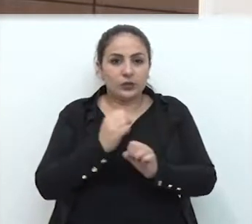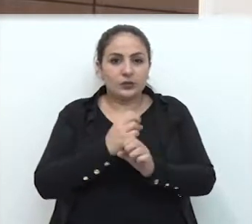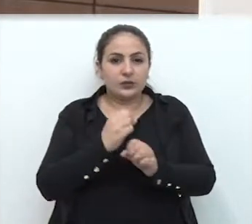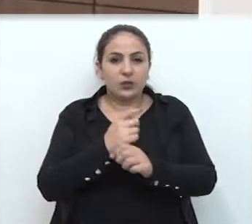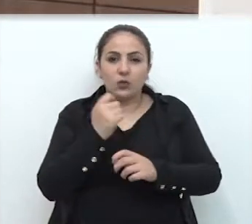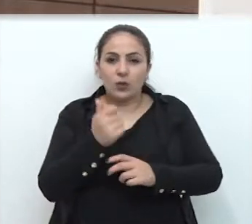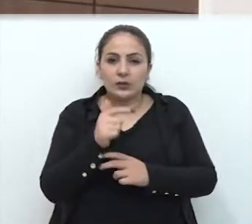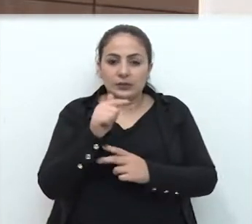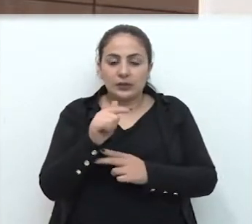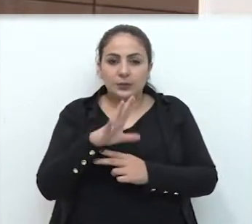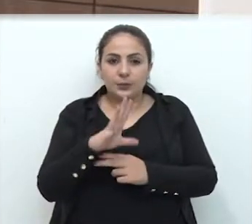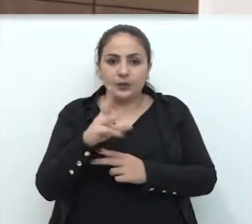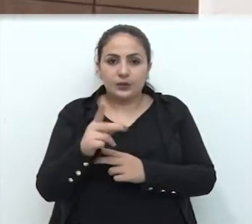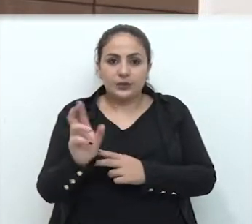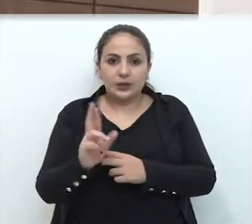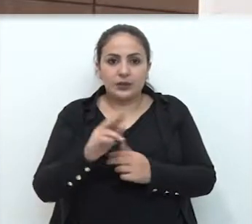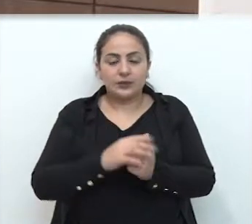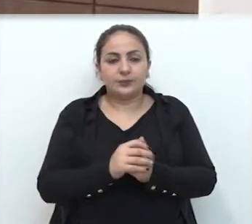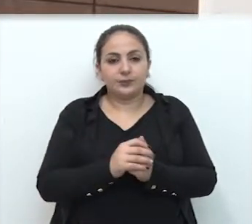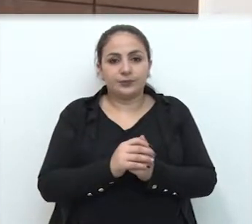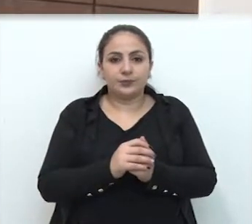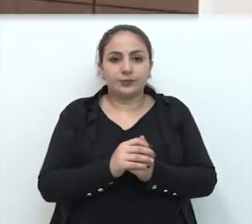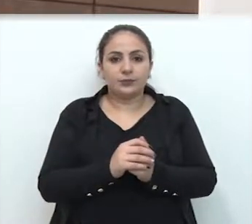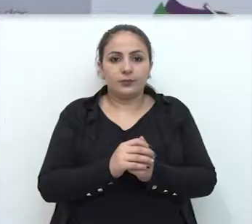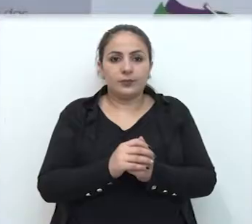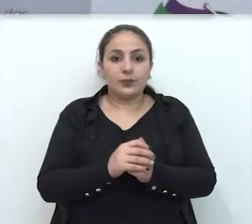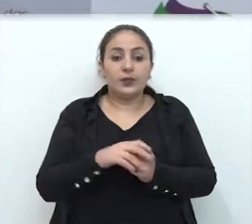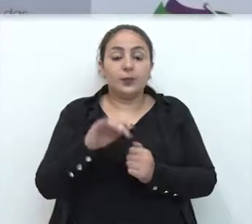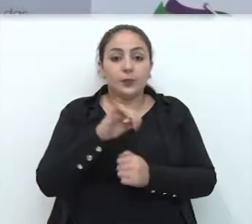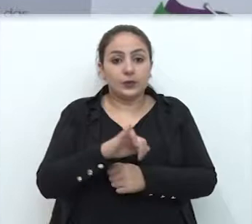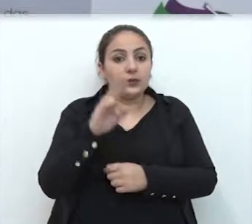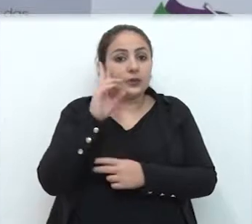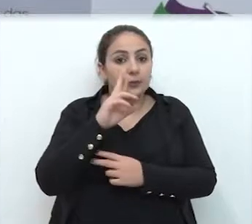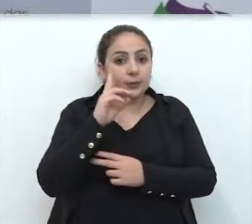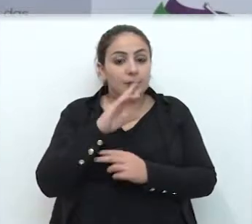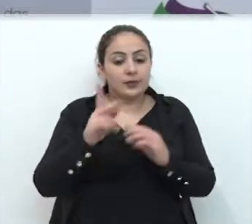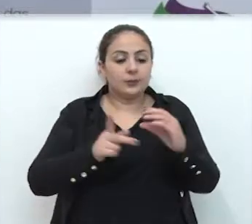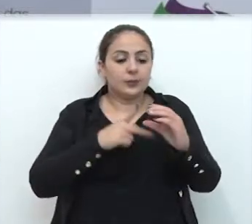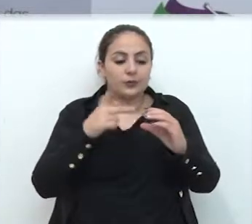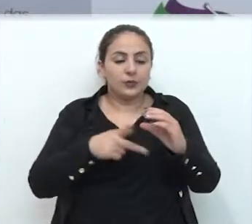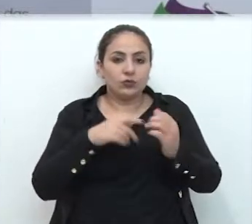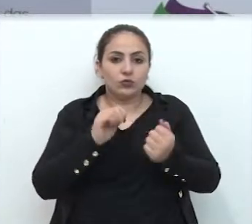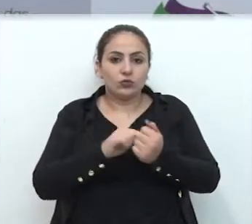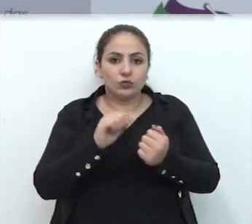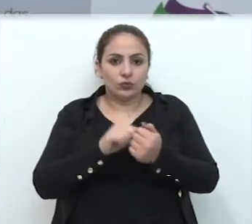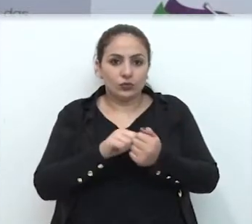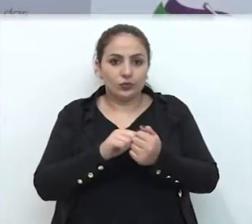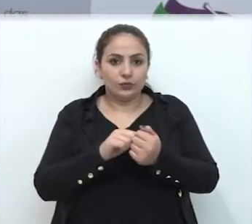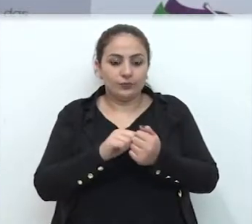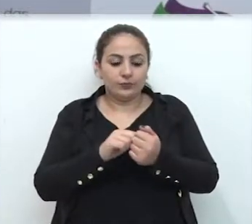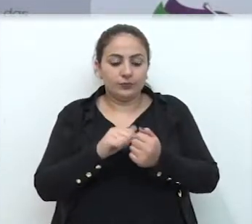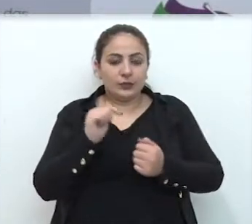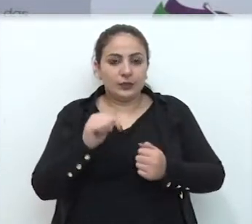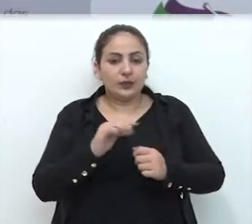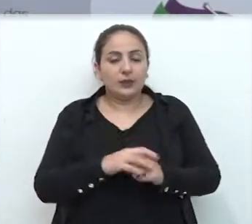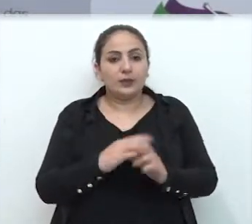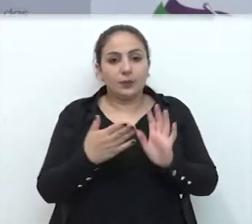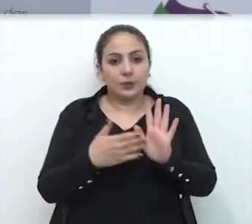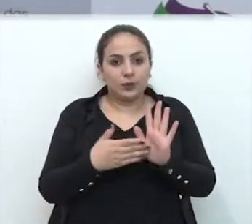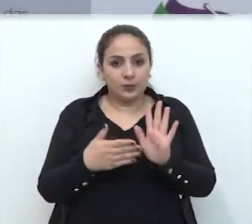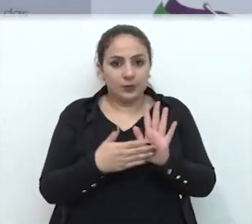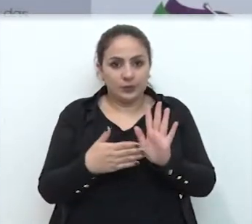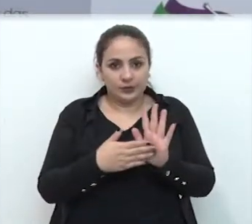estão orçadas em quase sete milhões de reais. Vale lembrar que a Câmara de Vereadores, através dessa legislatura,